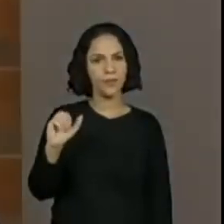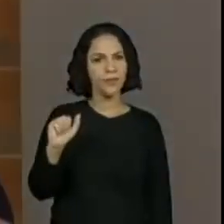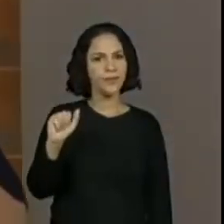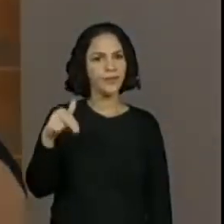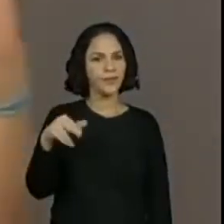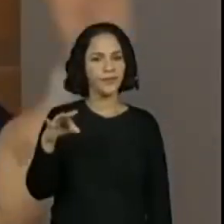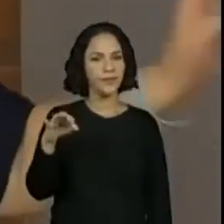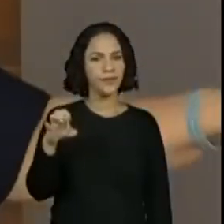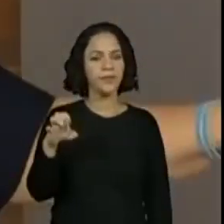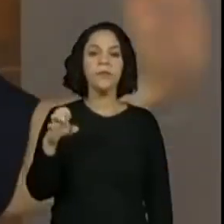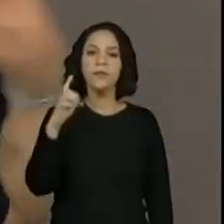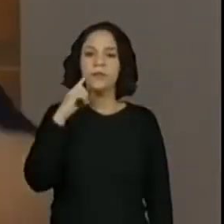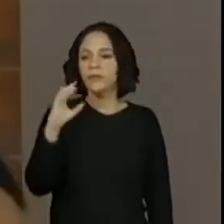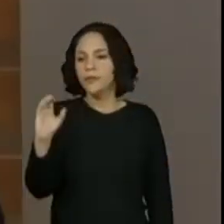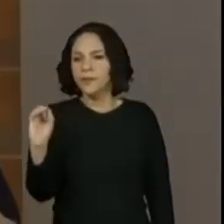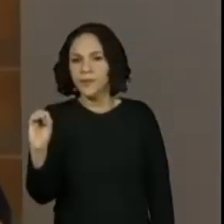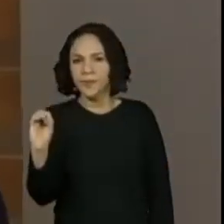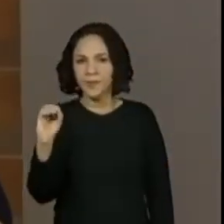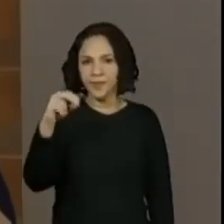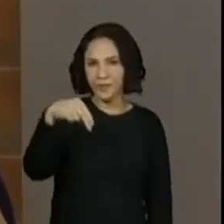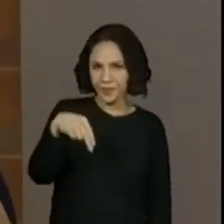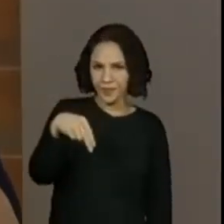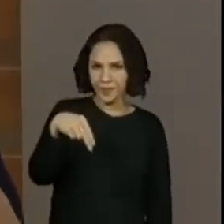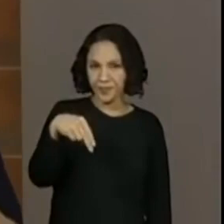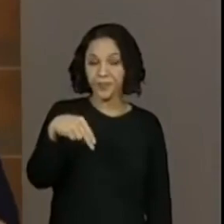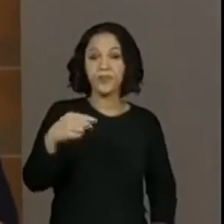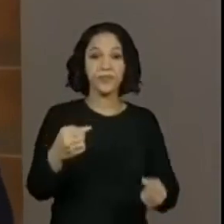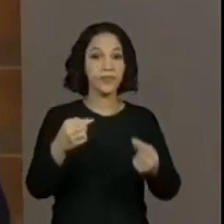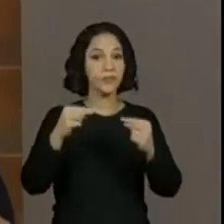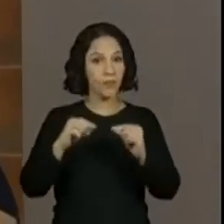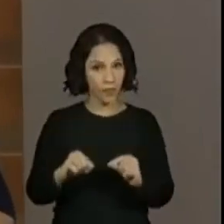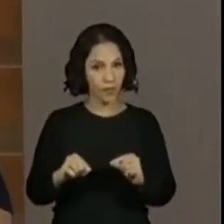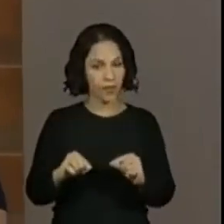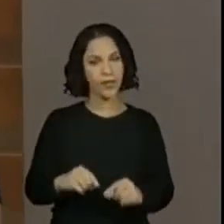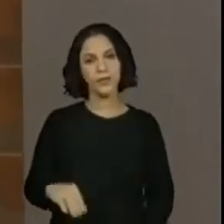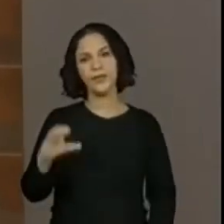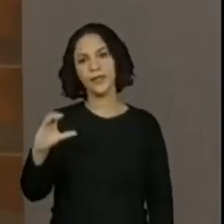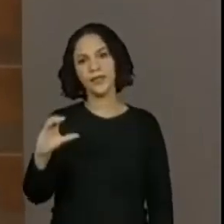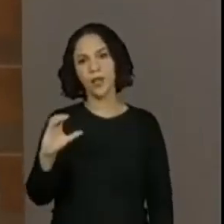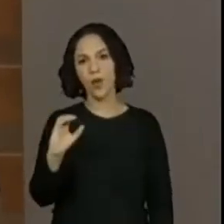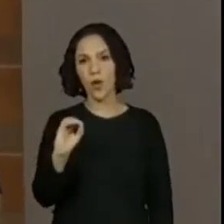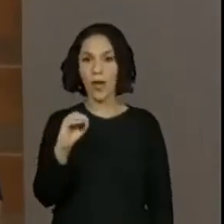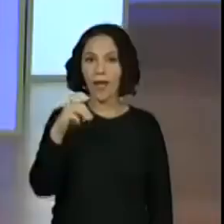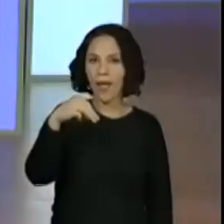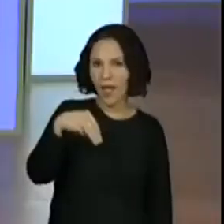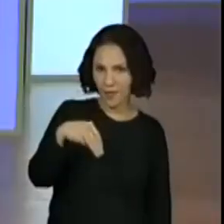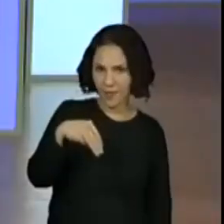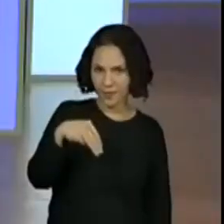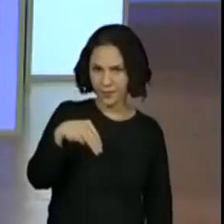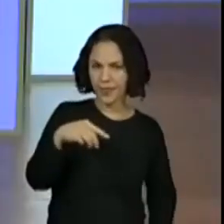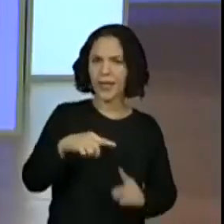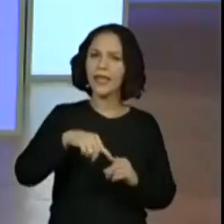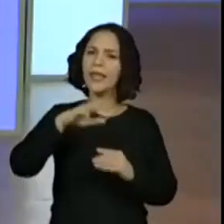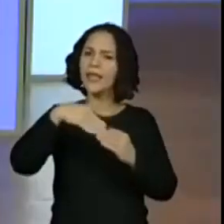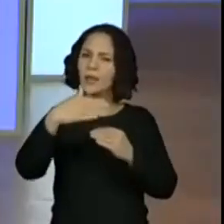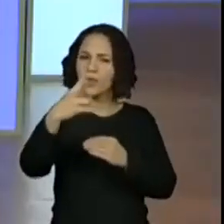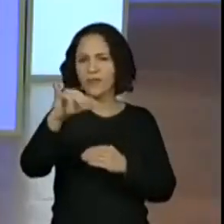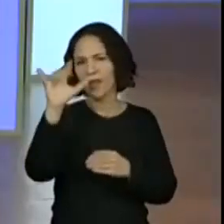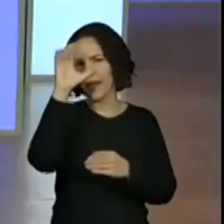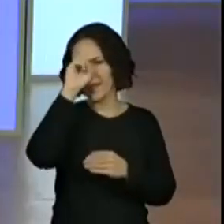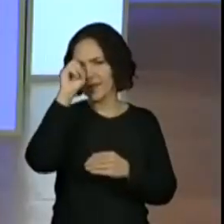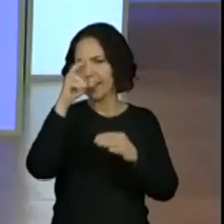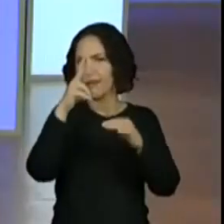usar. Mas conseguimos garantir o com. Qual que a próxima palavra? Ela. Ela.